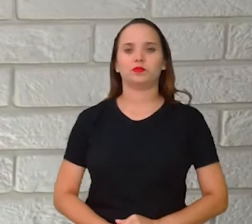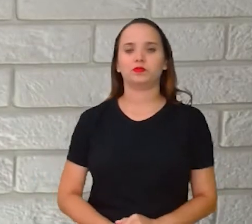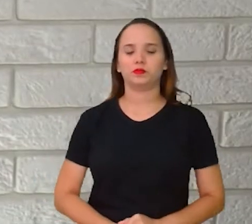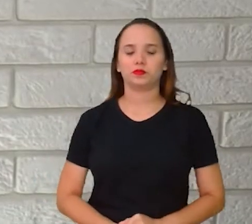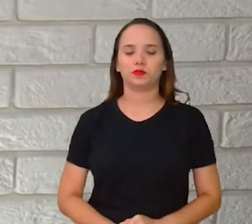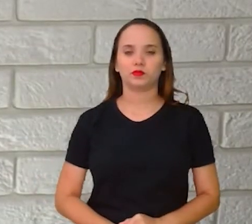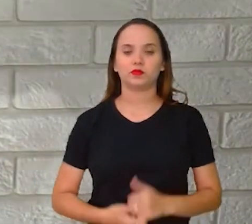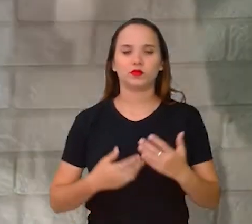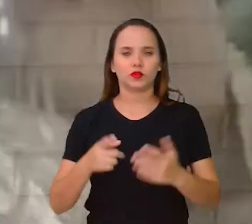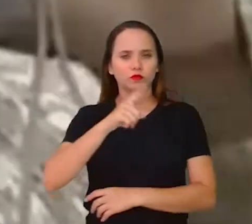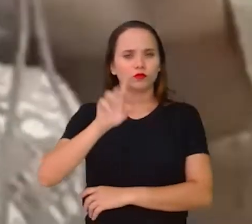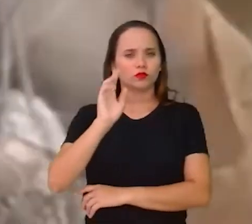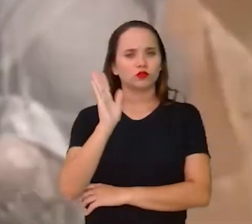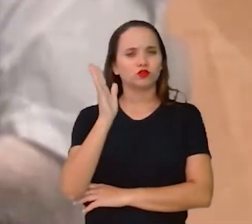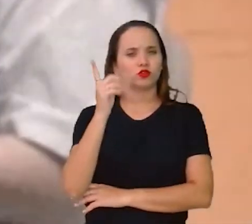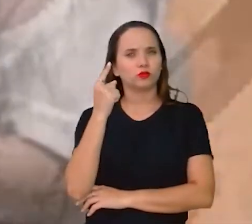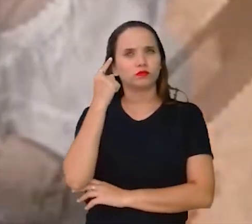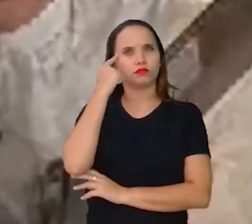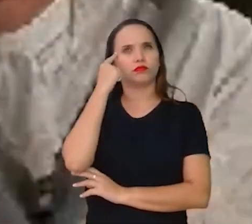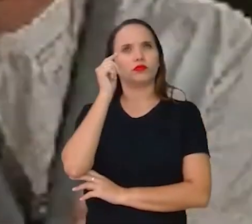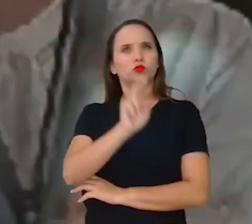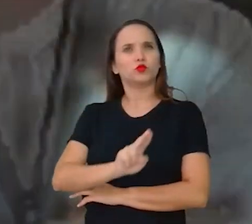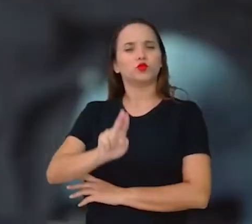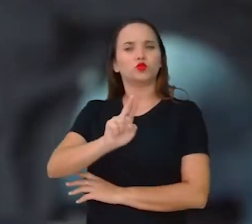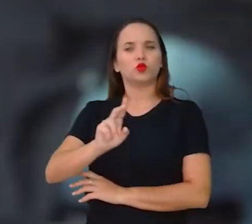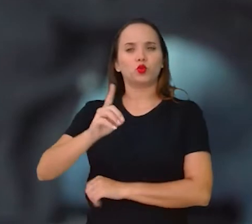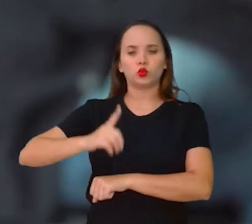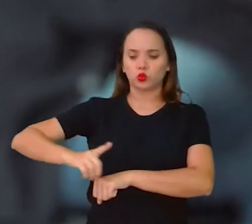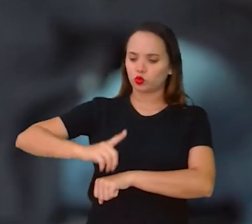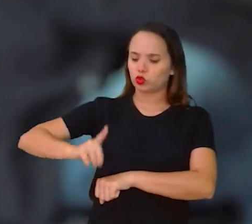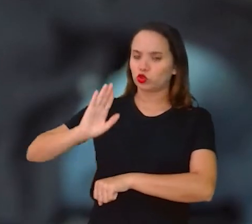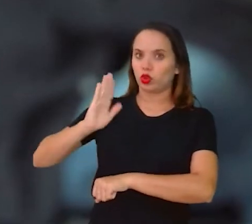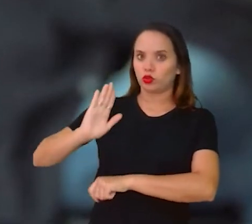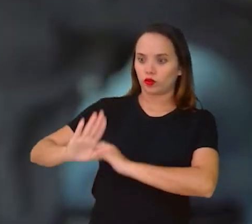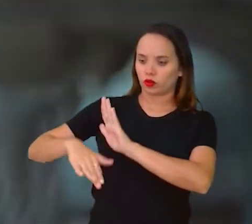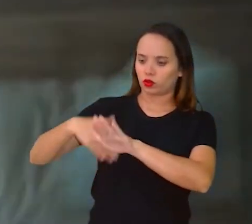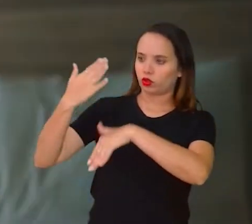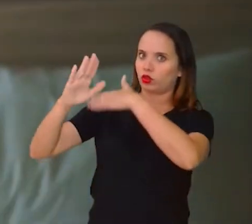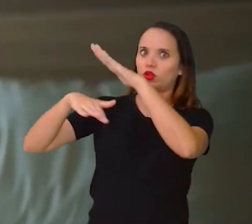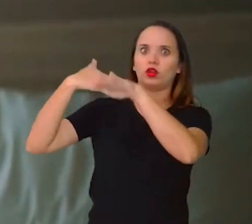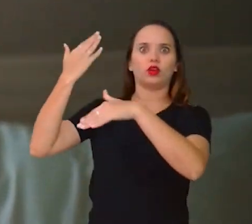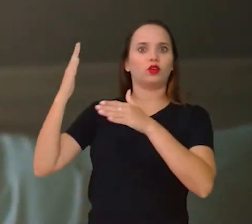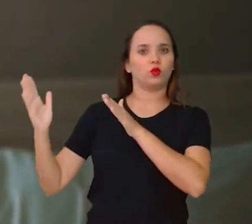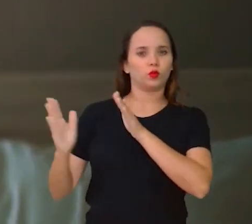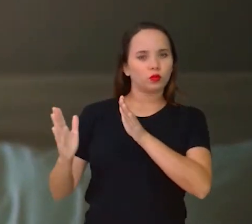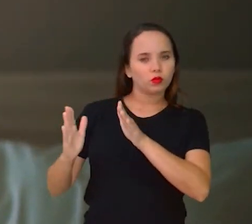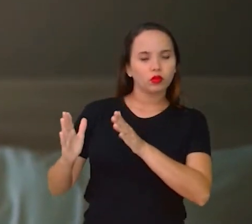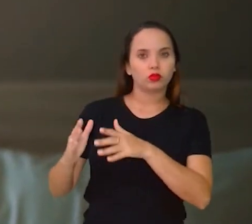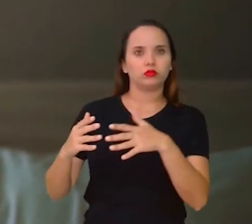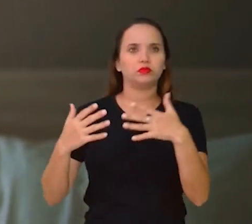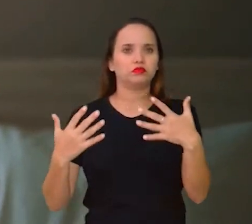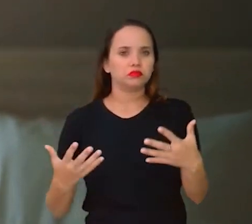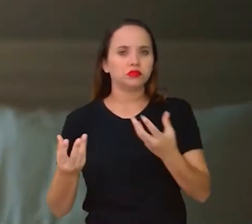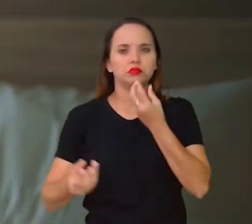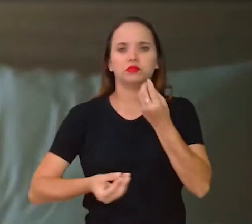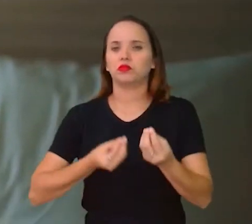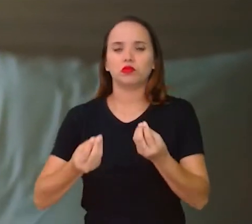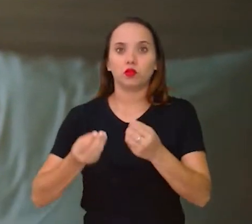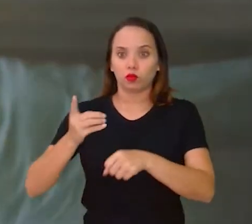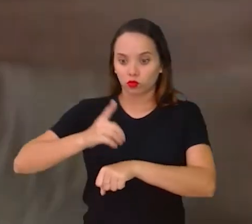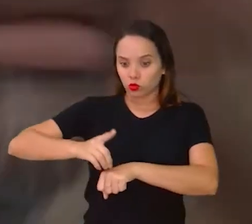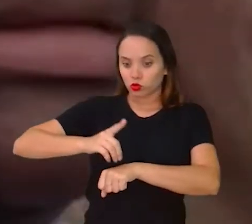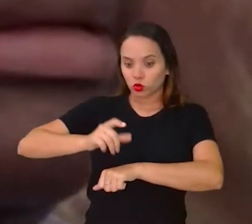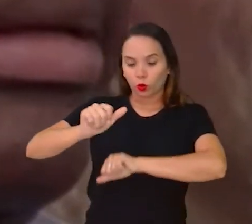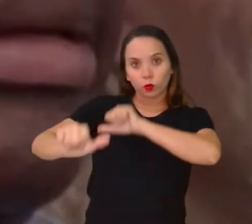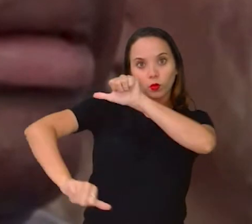Você já parou para pensar que o uso digital vem crescendo bastante nos últimos tempos e que o digital mudou a